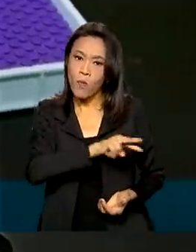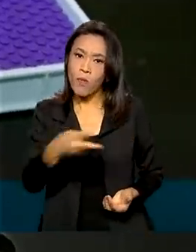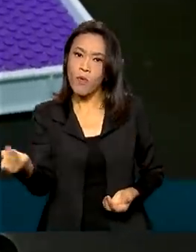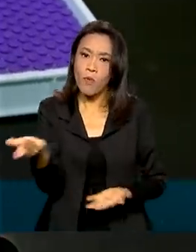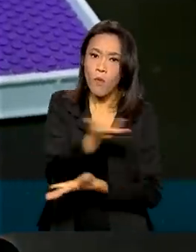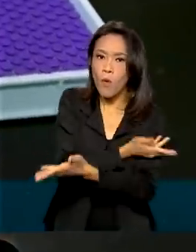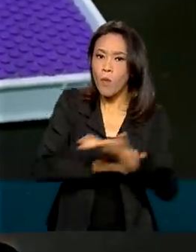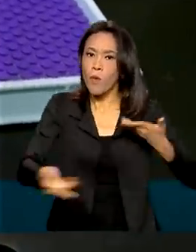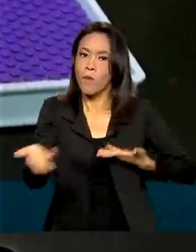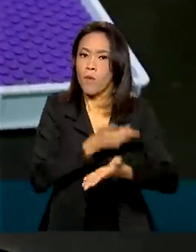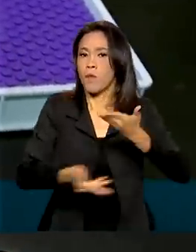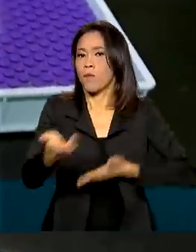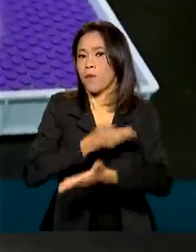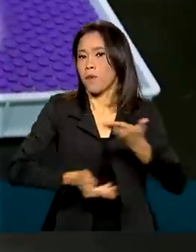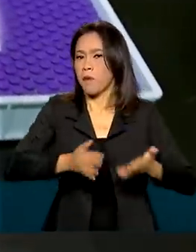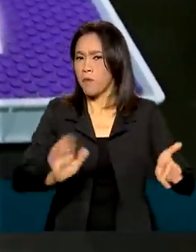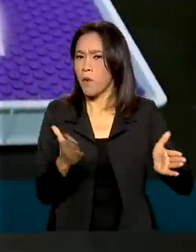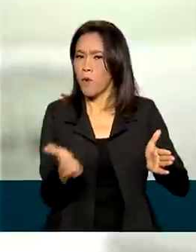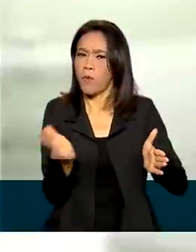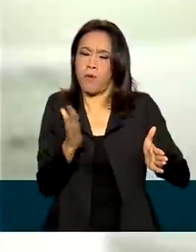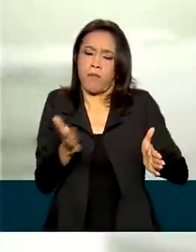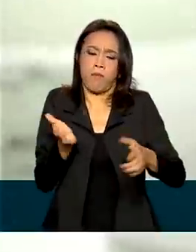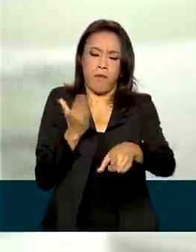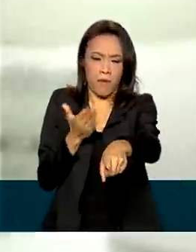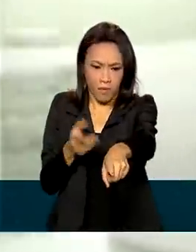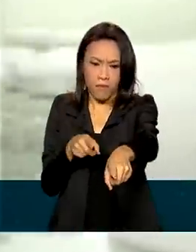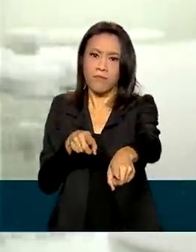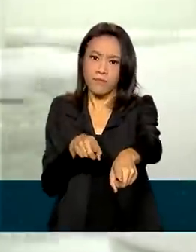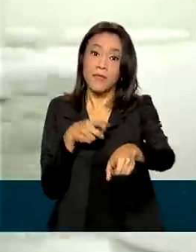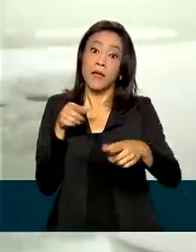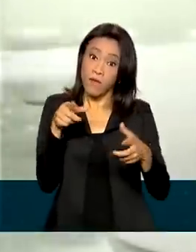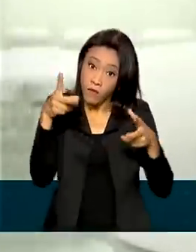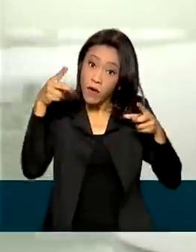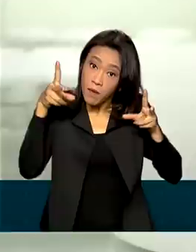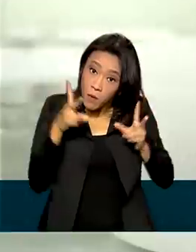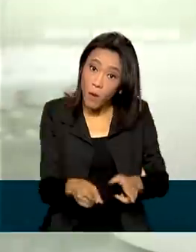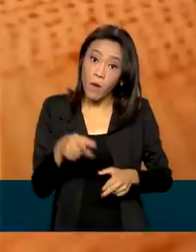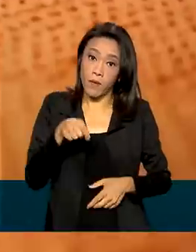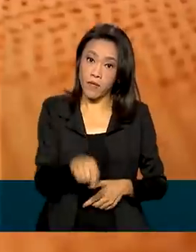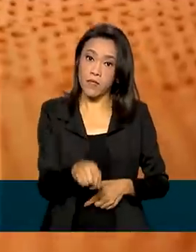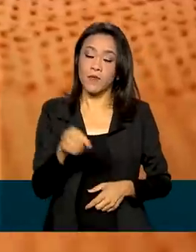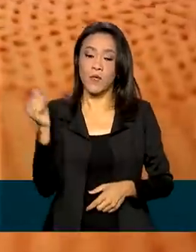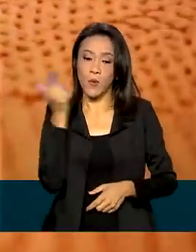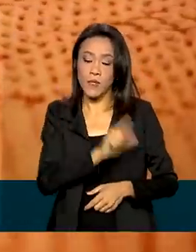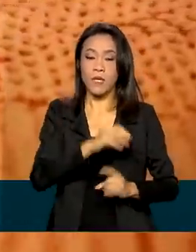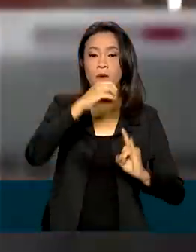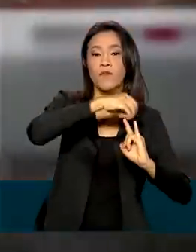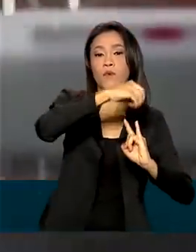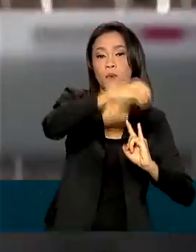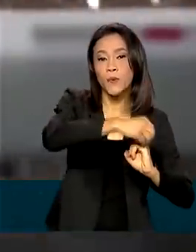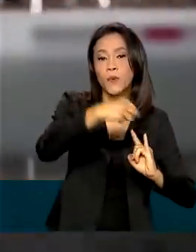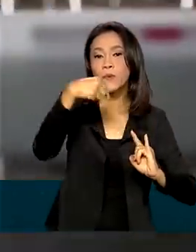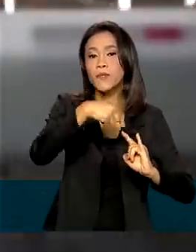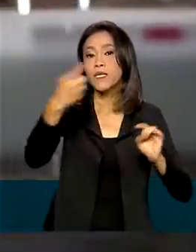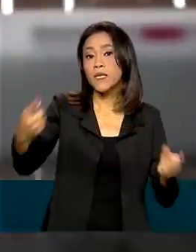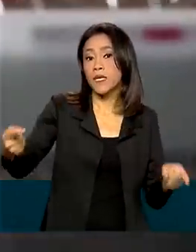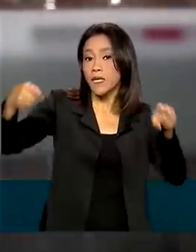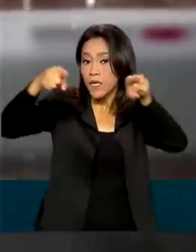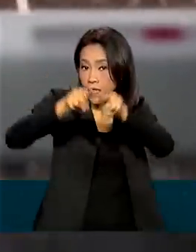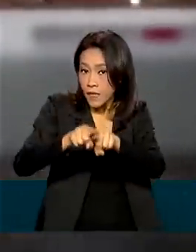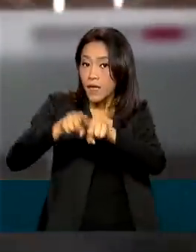assim produzir insumos farmacêuticos. Foi um acordo desse tipo que possibilitou a Fiocruz, em parceria com a